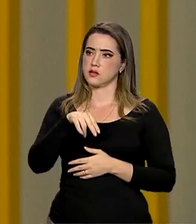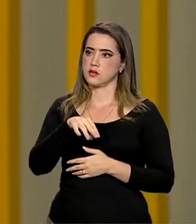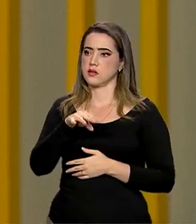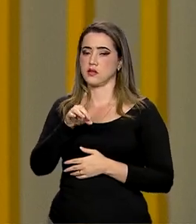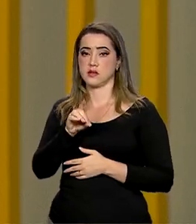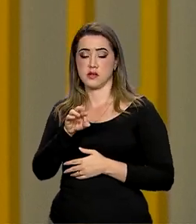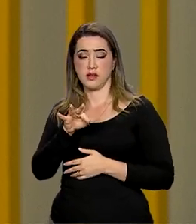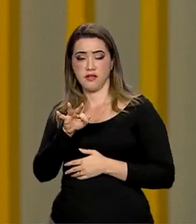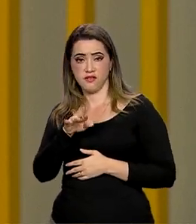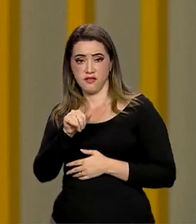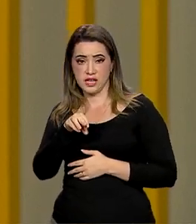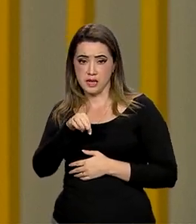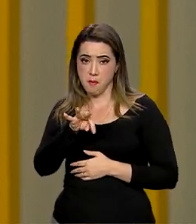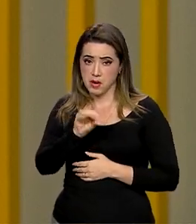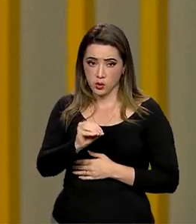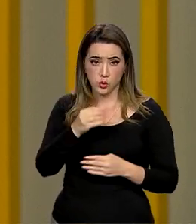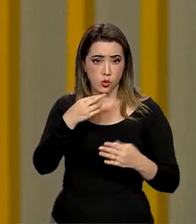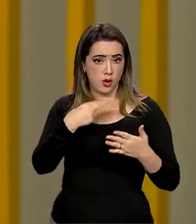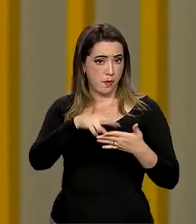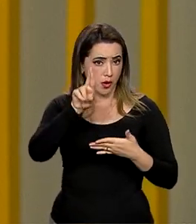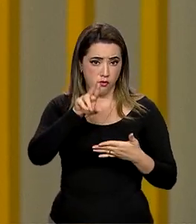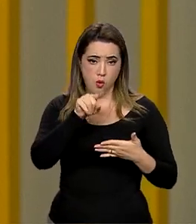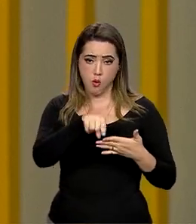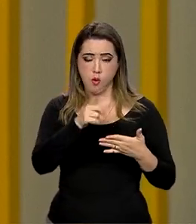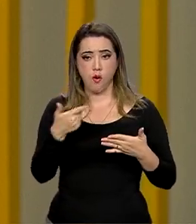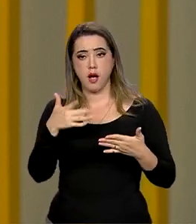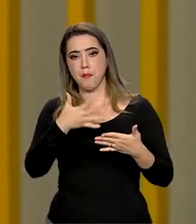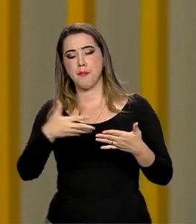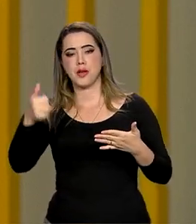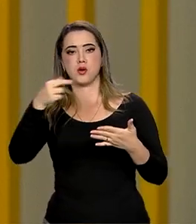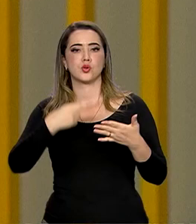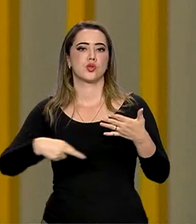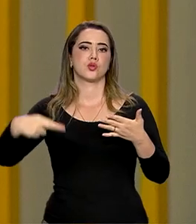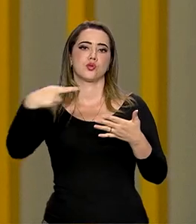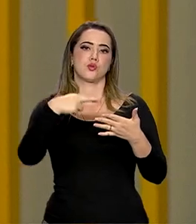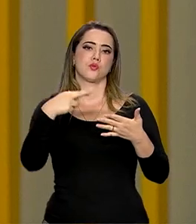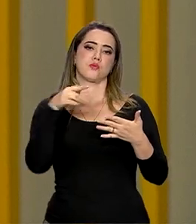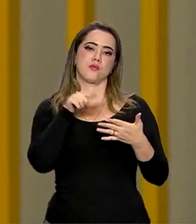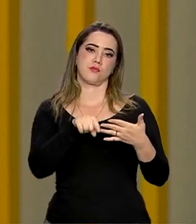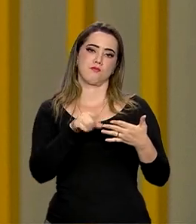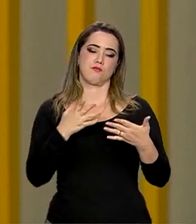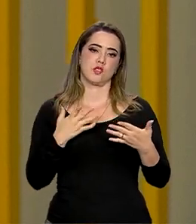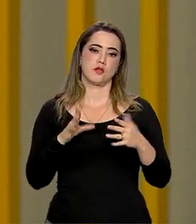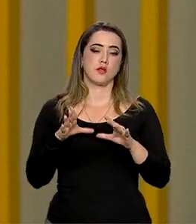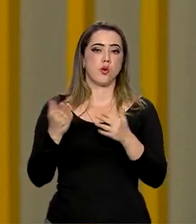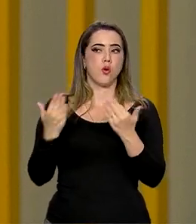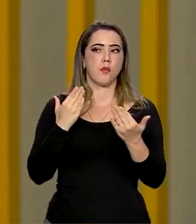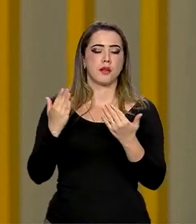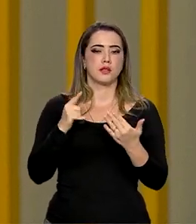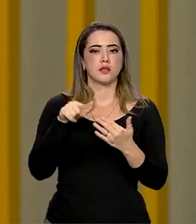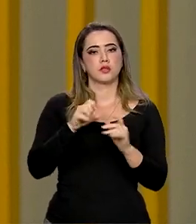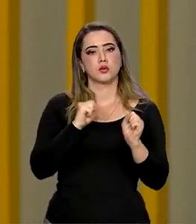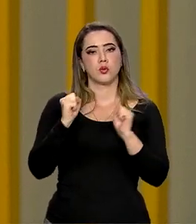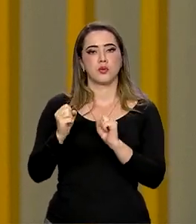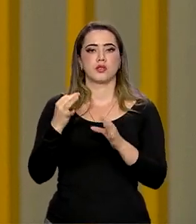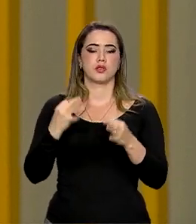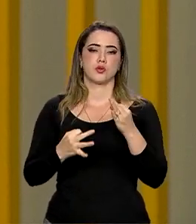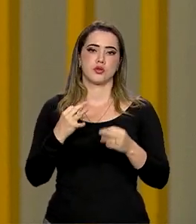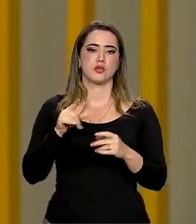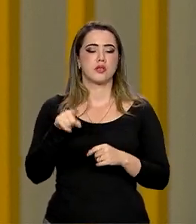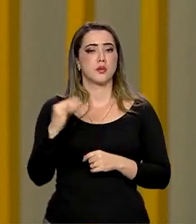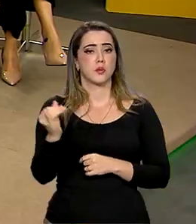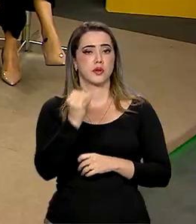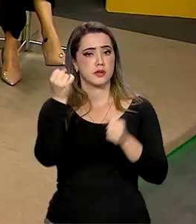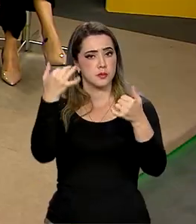erra também, claro. Ele vai ter melhor sorte no Conselho de Recursos do que até no Poder Judiciário. É